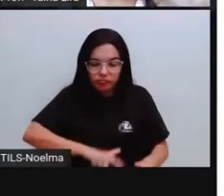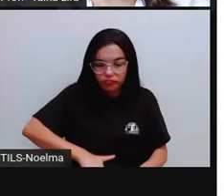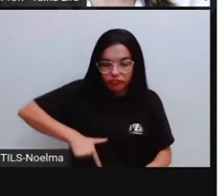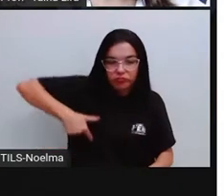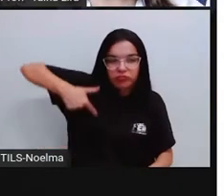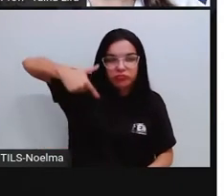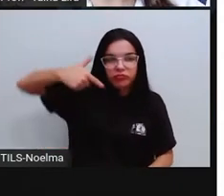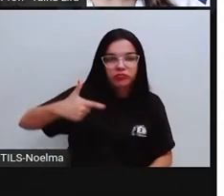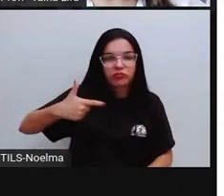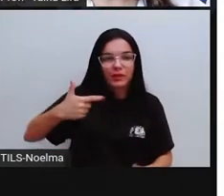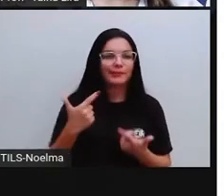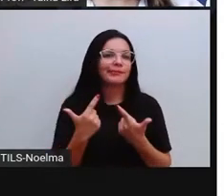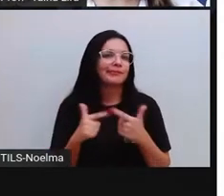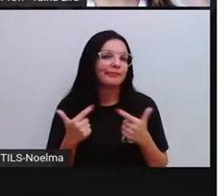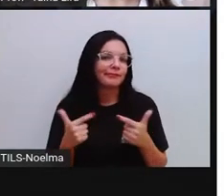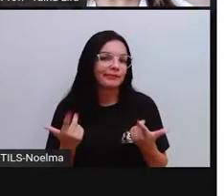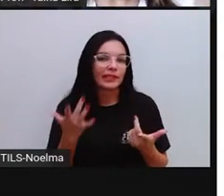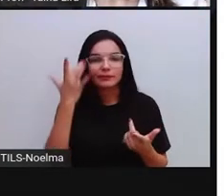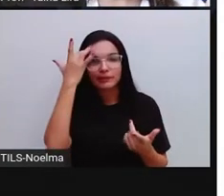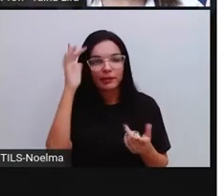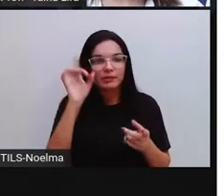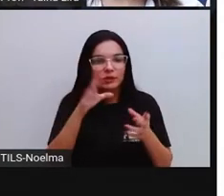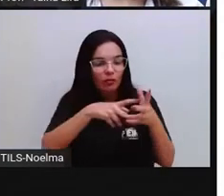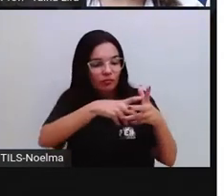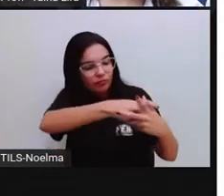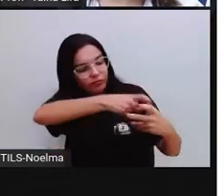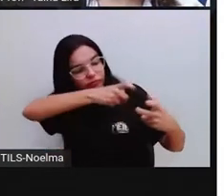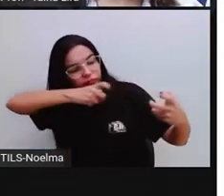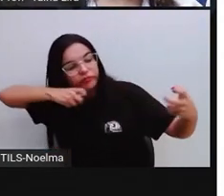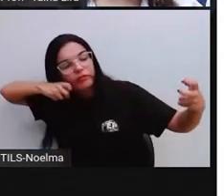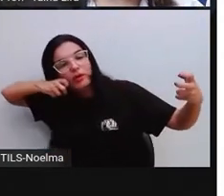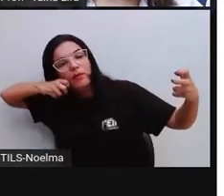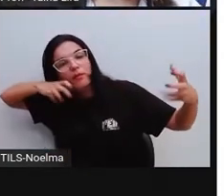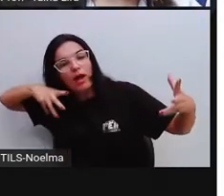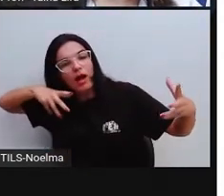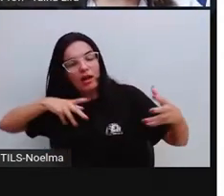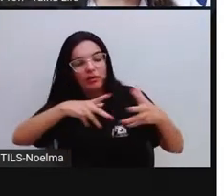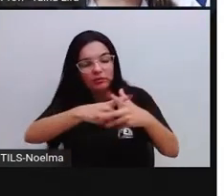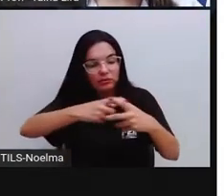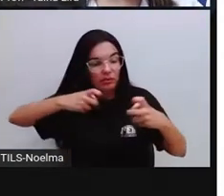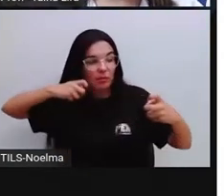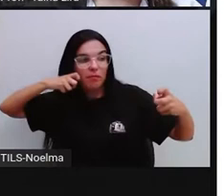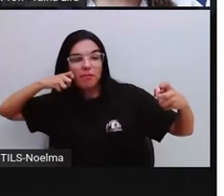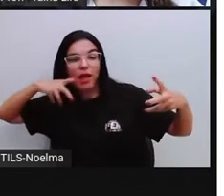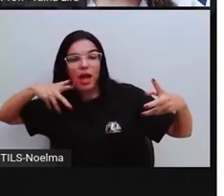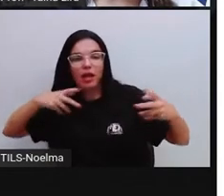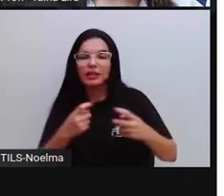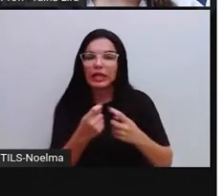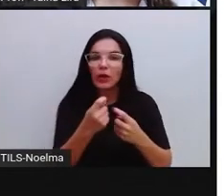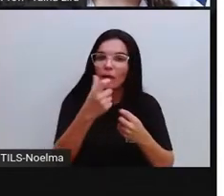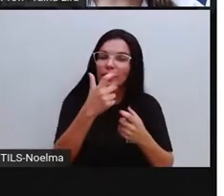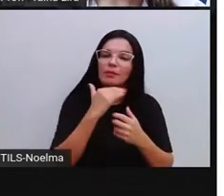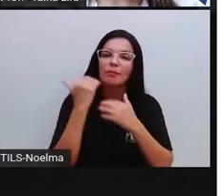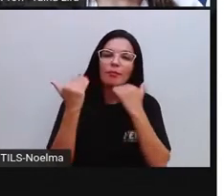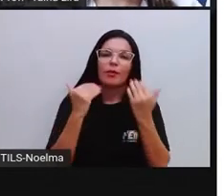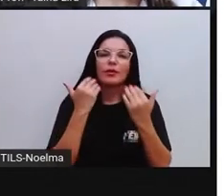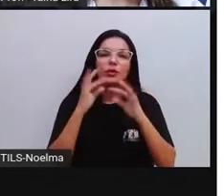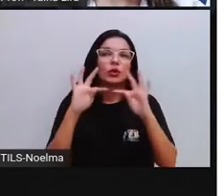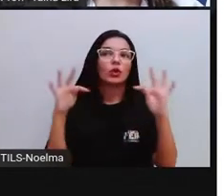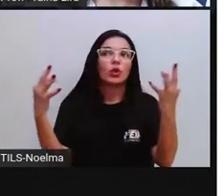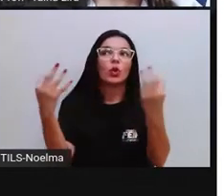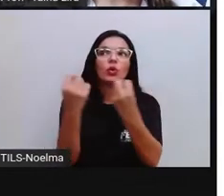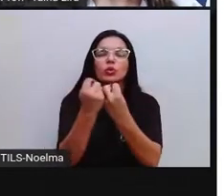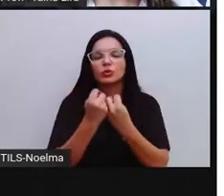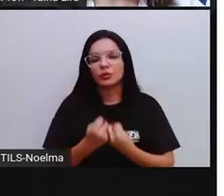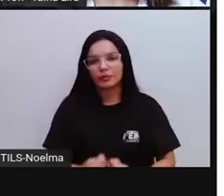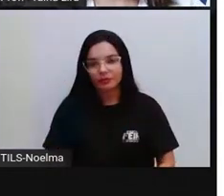portugueses tinham, enfim, então, na realidade, os indígenas tamoios, eles quase foram dizimados, né, nessa